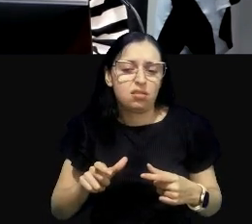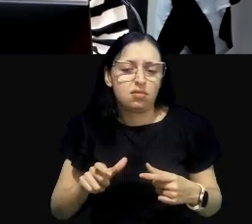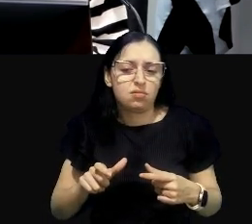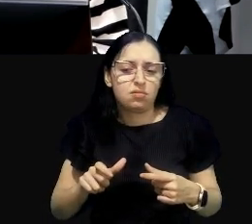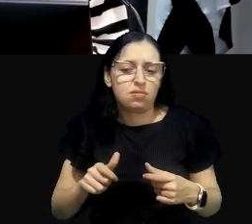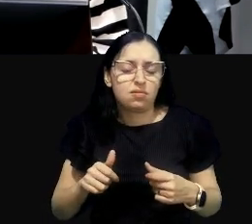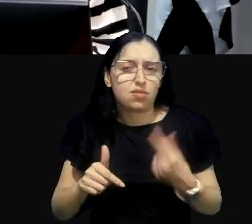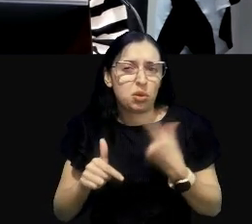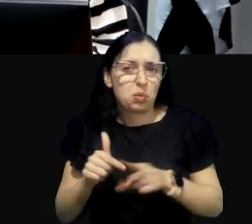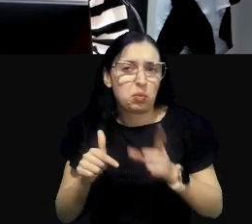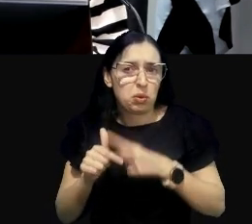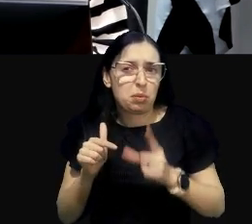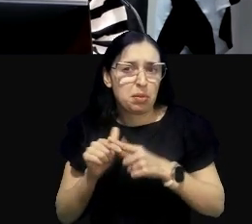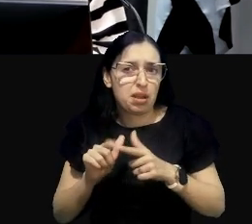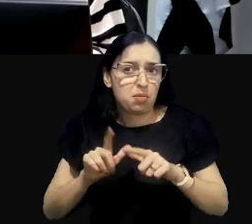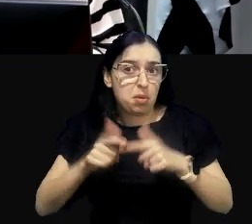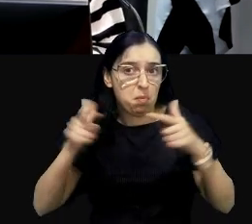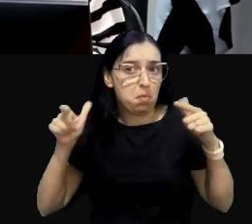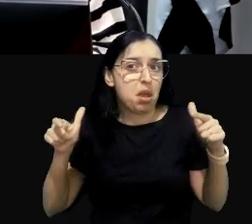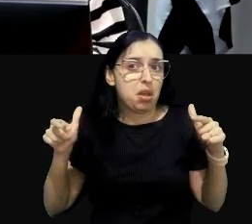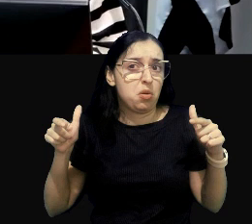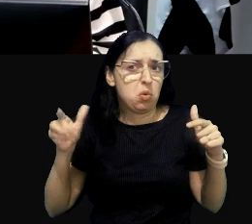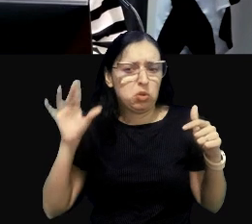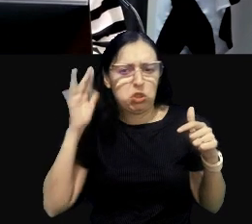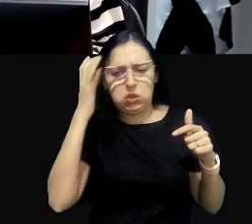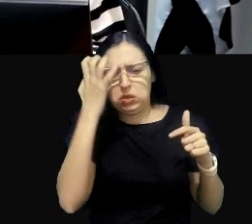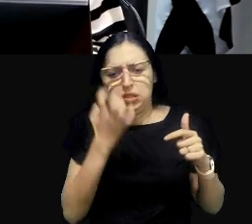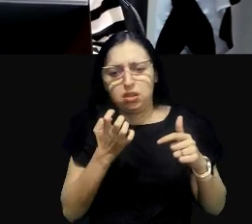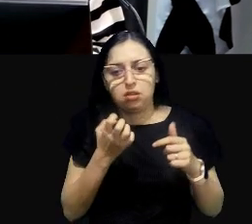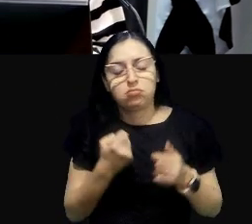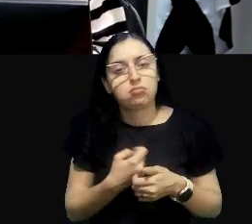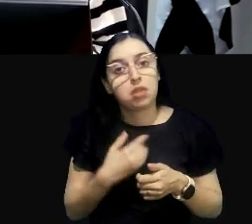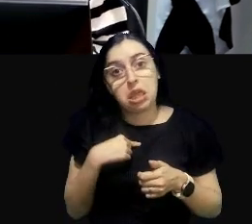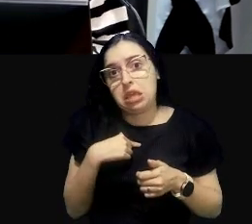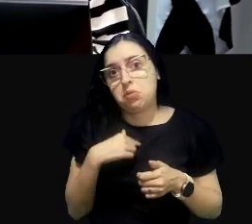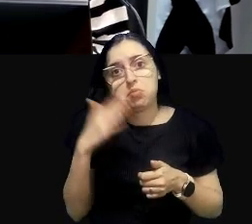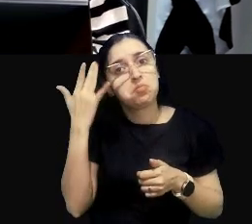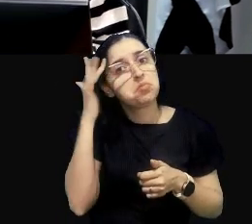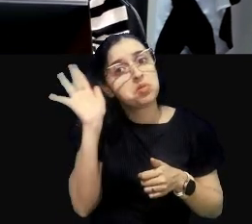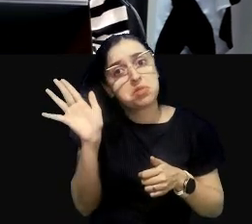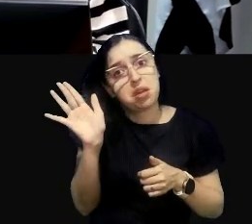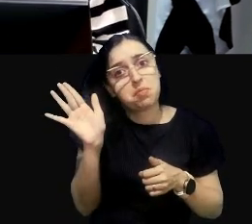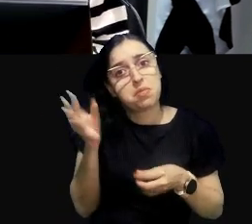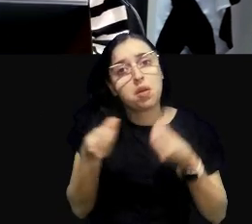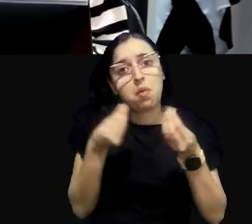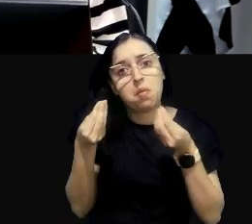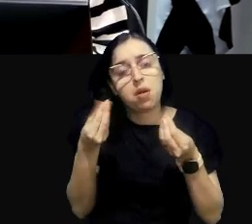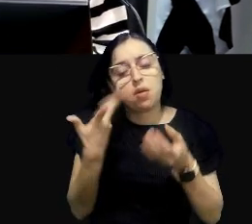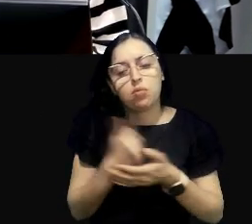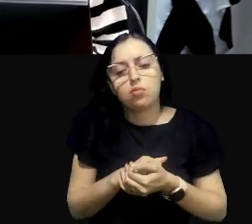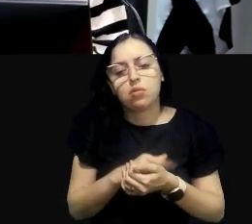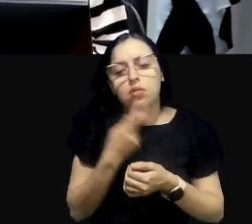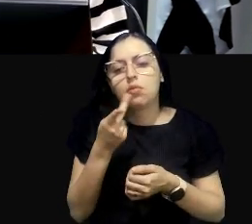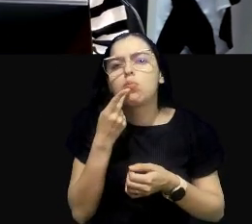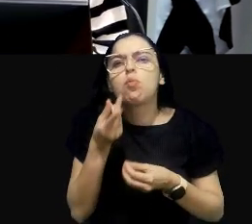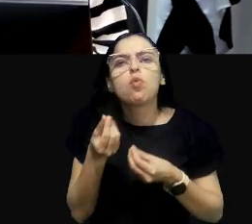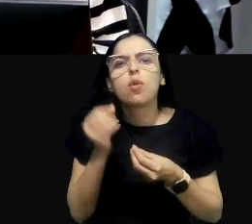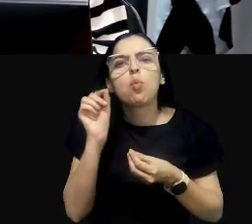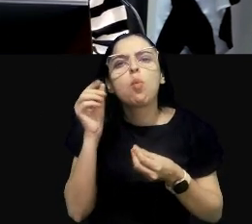problema mais sério? Eu não sabia qual era. E aí eu falei, qual?